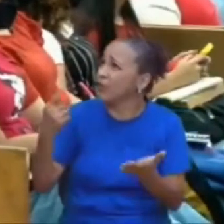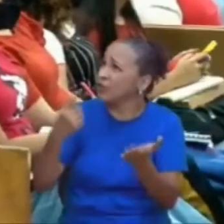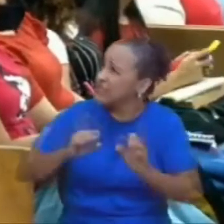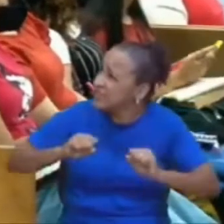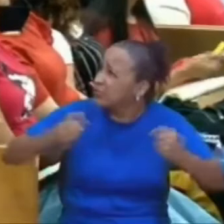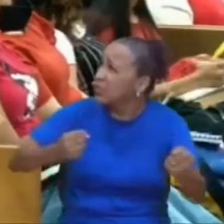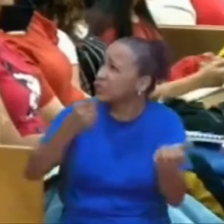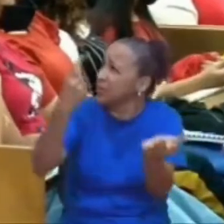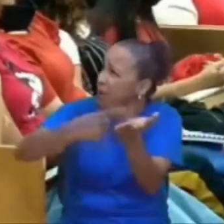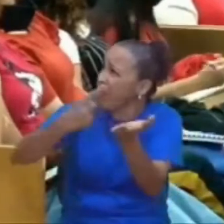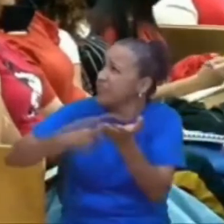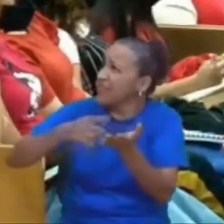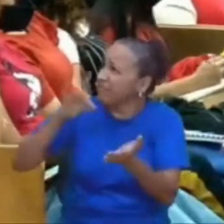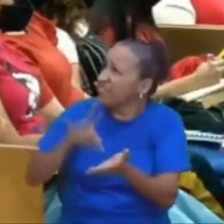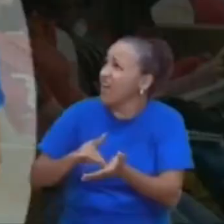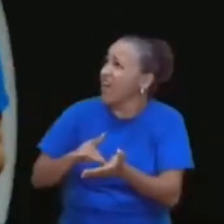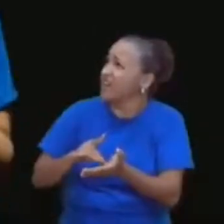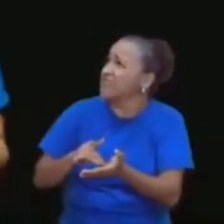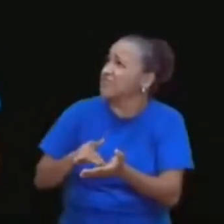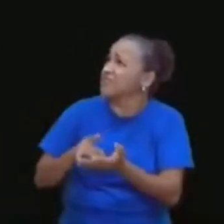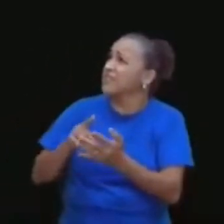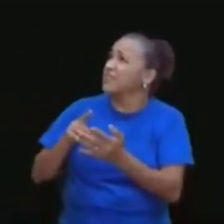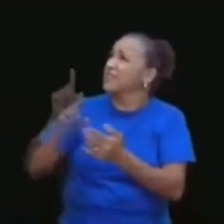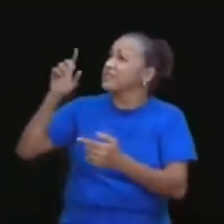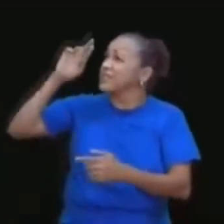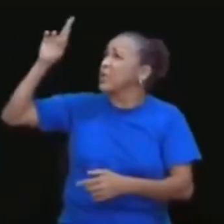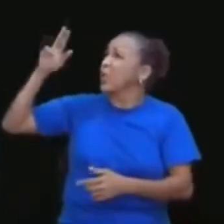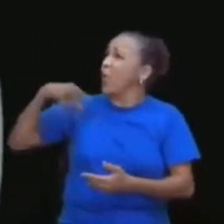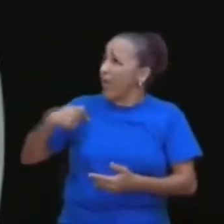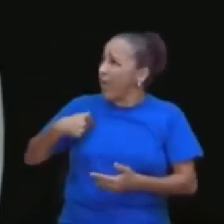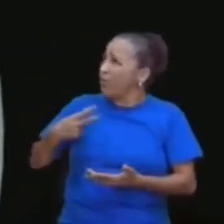esforçaram, Senhor, será que o erro é meu,